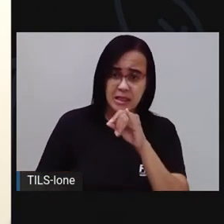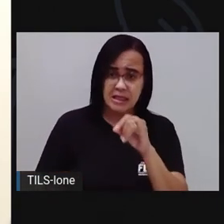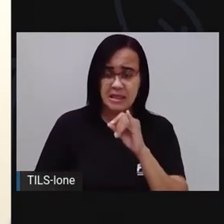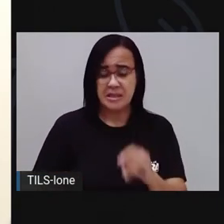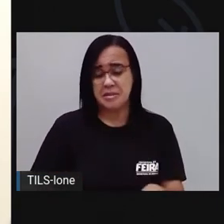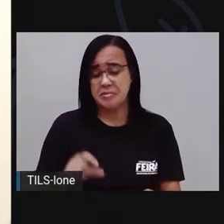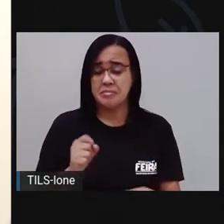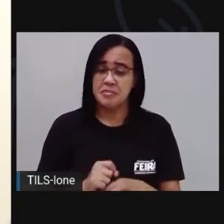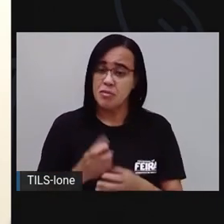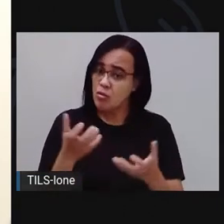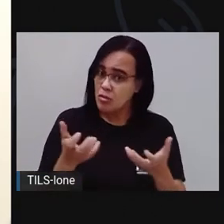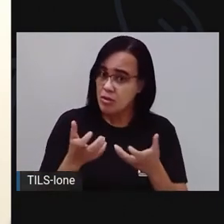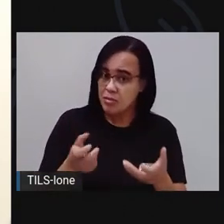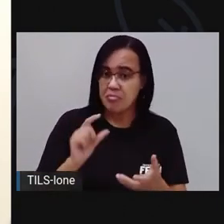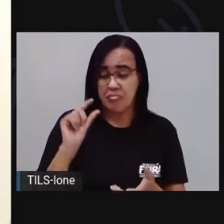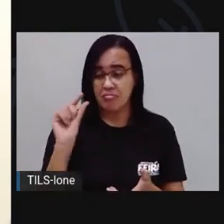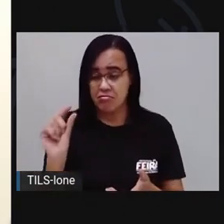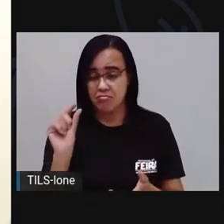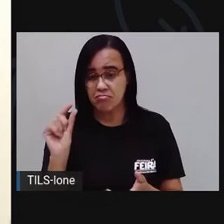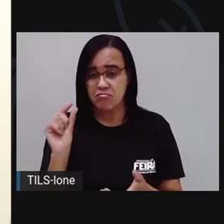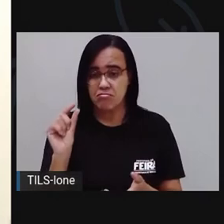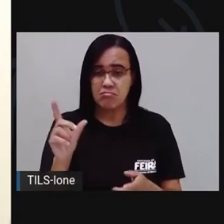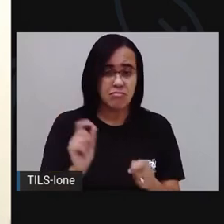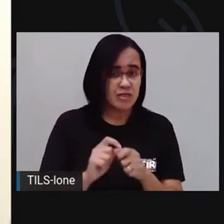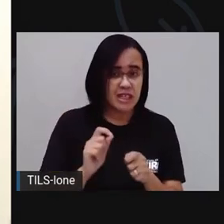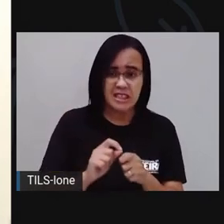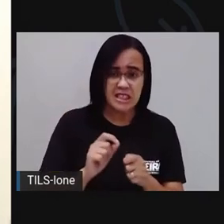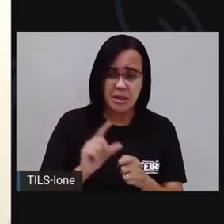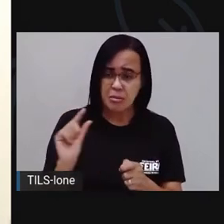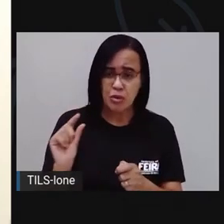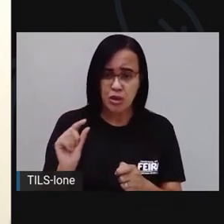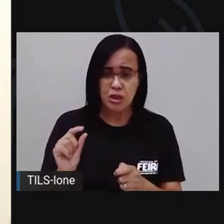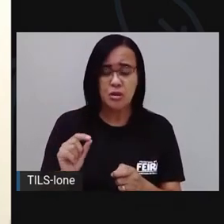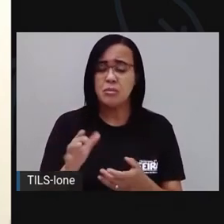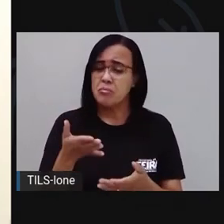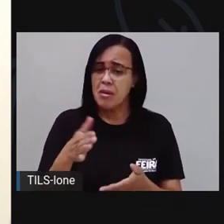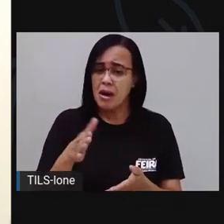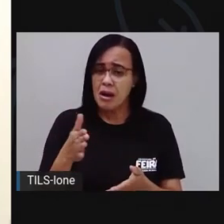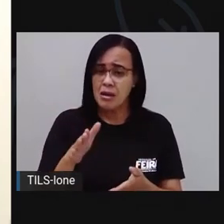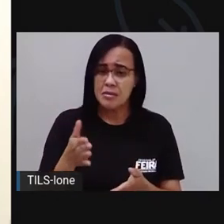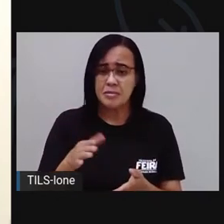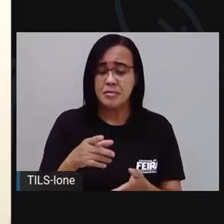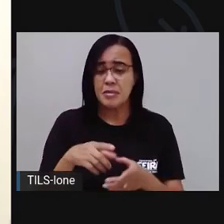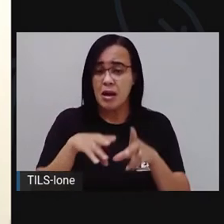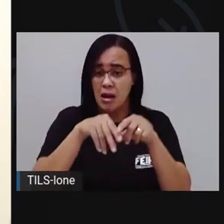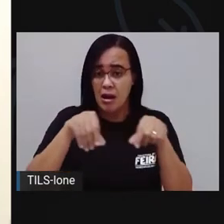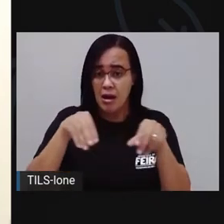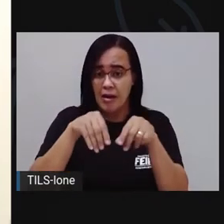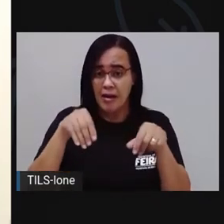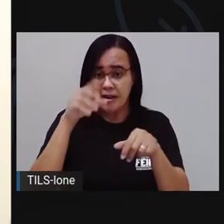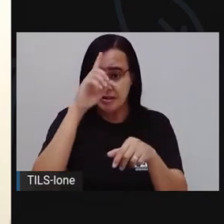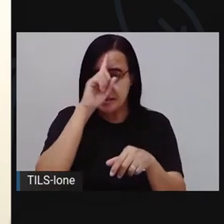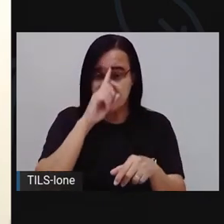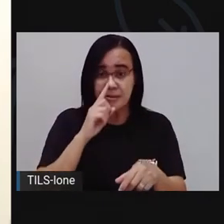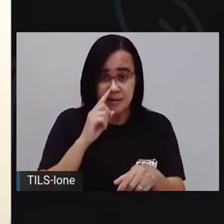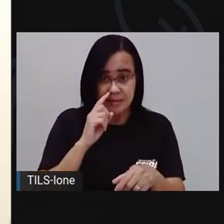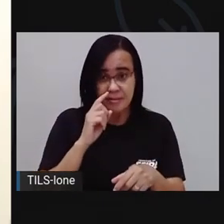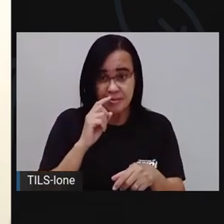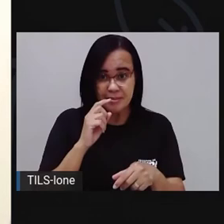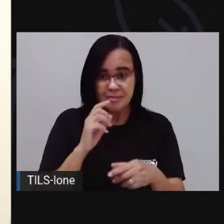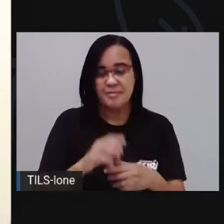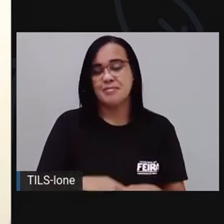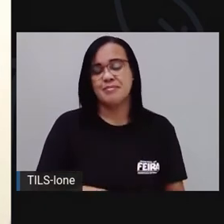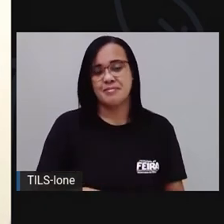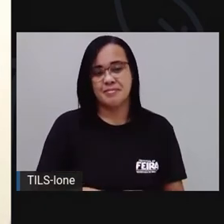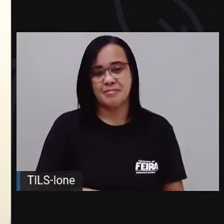controla a quantidade da farinha que você quer, né? De quanto você quer preparar, tá